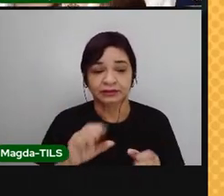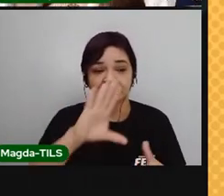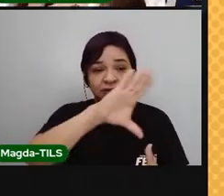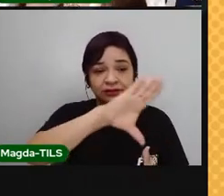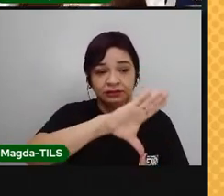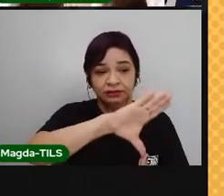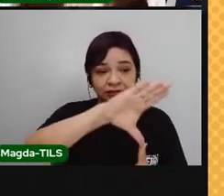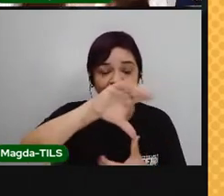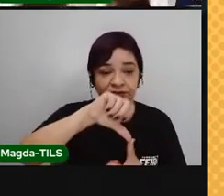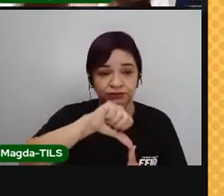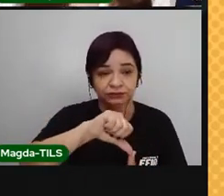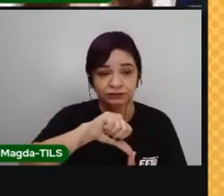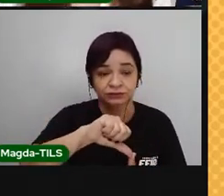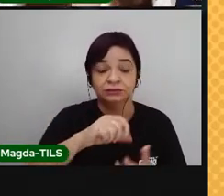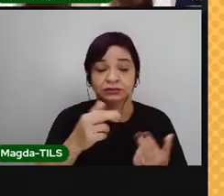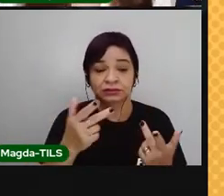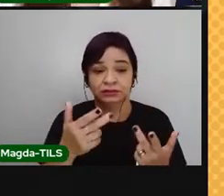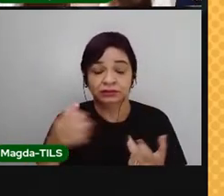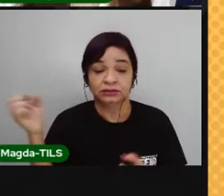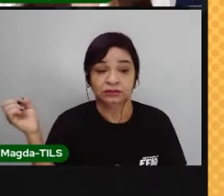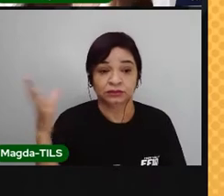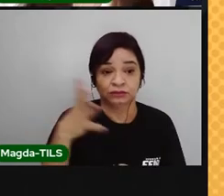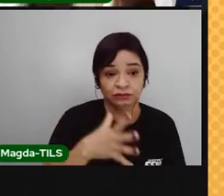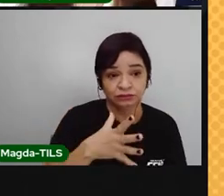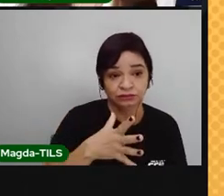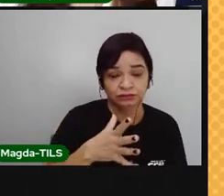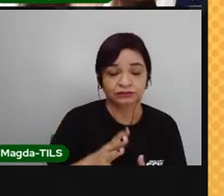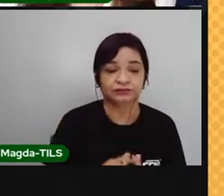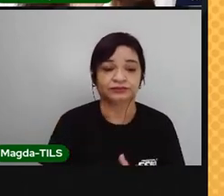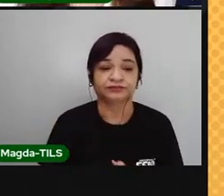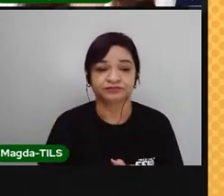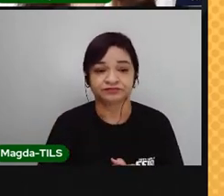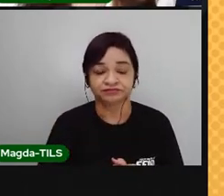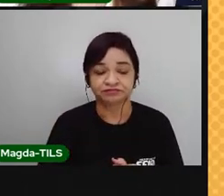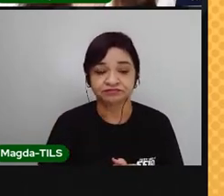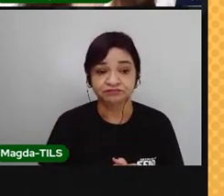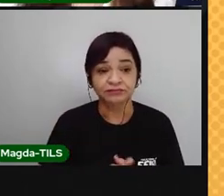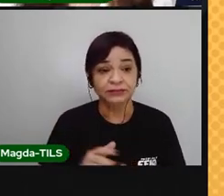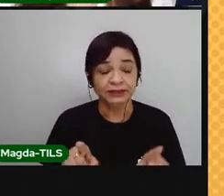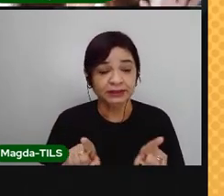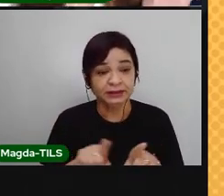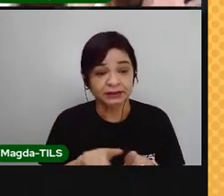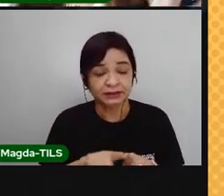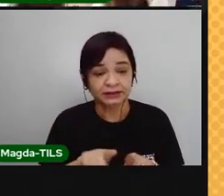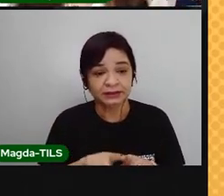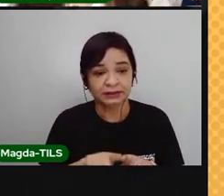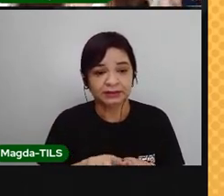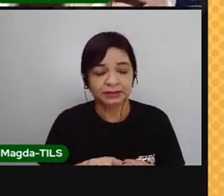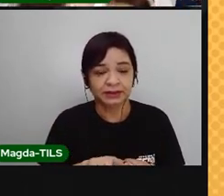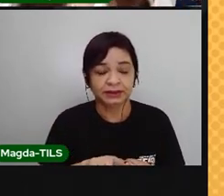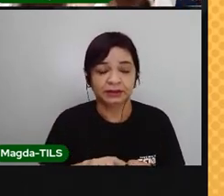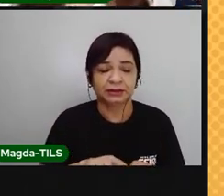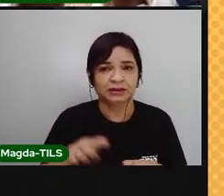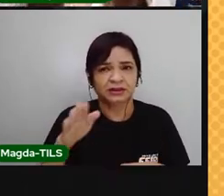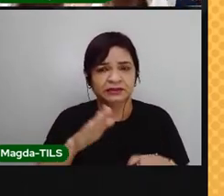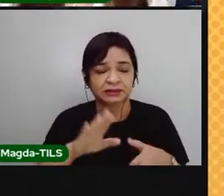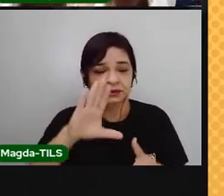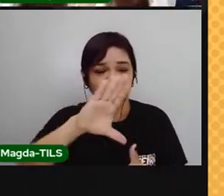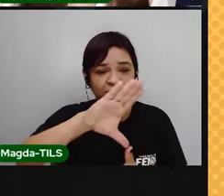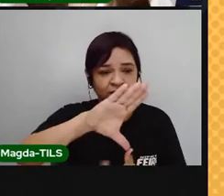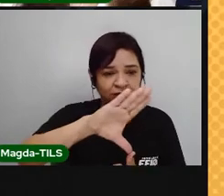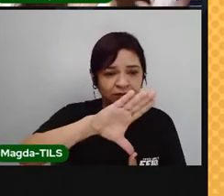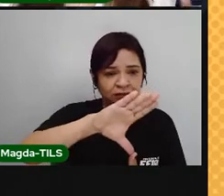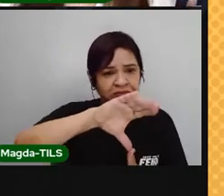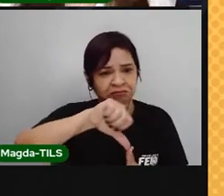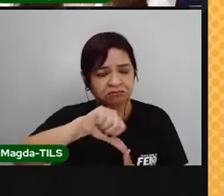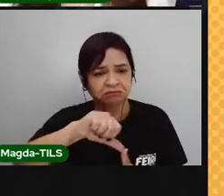e sul, recebem a mesma quantidade de luminosidade ao mesmo tempo. Solstício, o hemisfério vai receber mais luminosidade do que o outro.